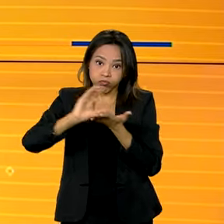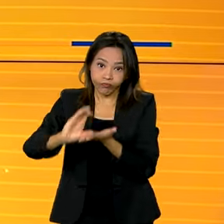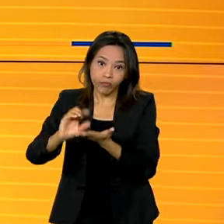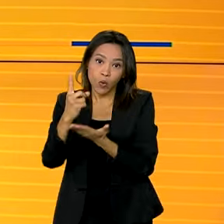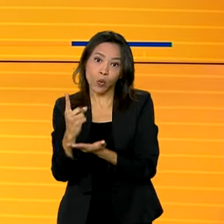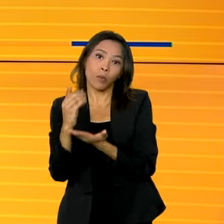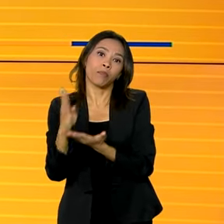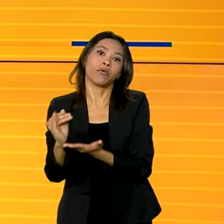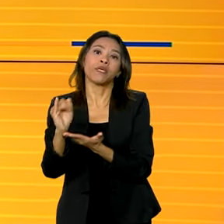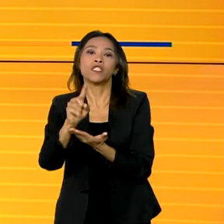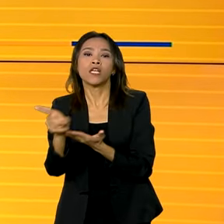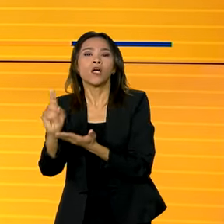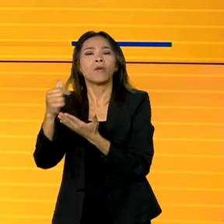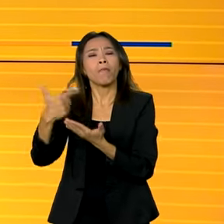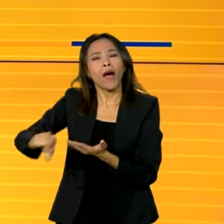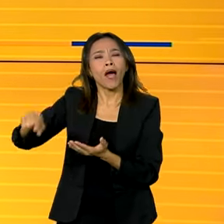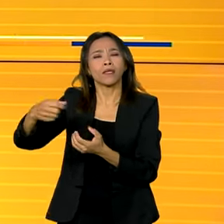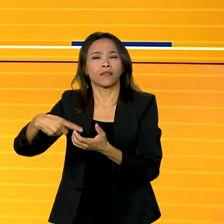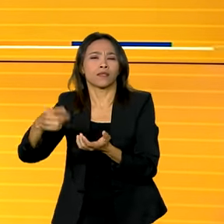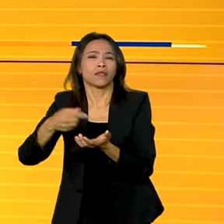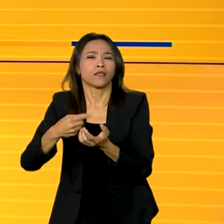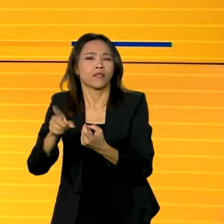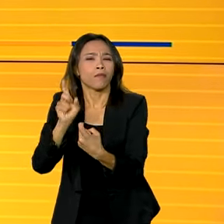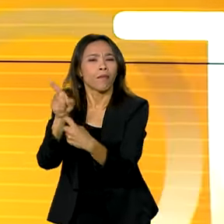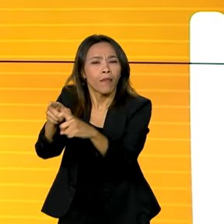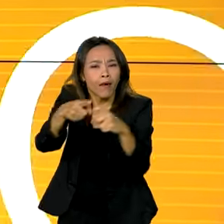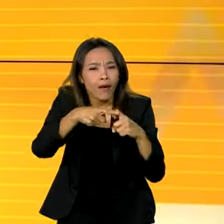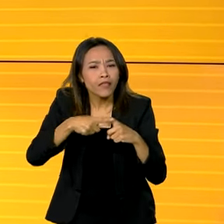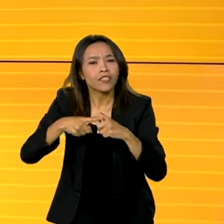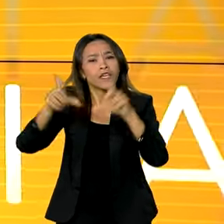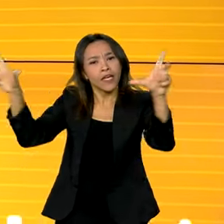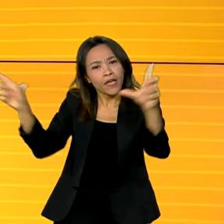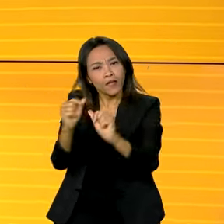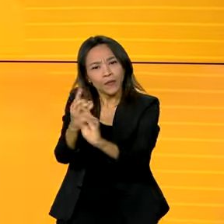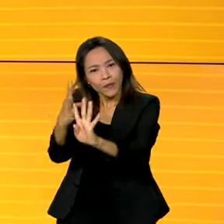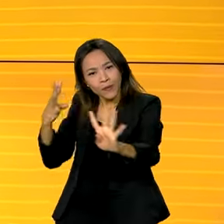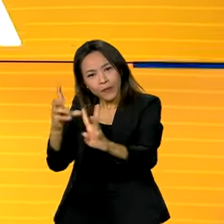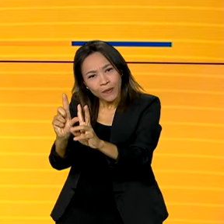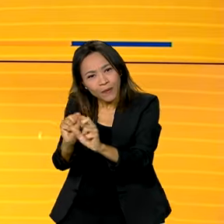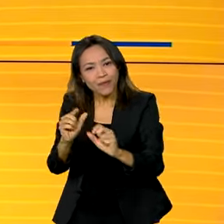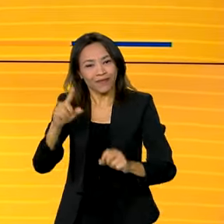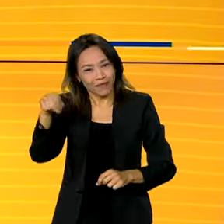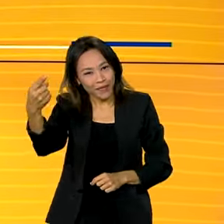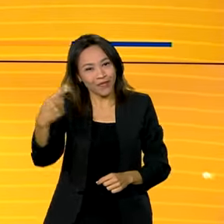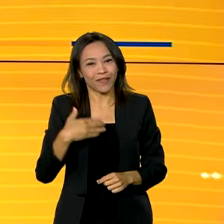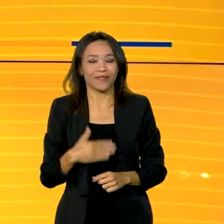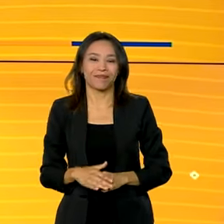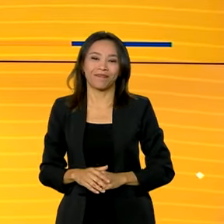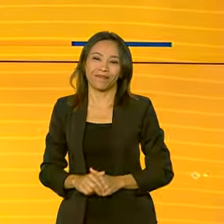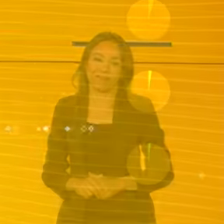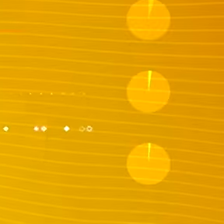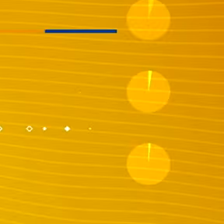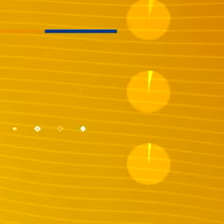para ampliar consultas e reduzir o tempo de espera no SUS. A gente volta depois do intervalo. Até já.